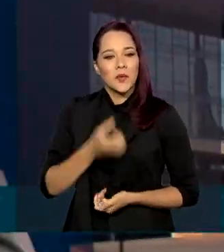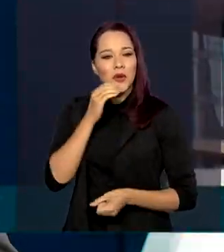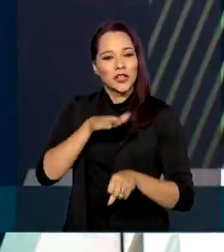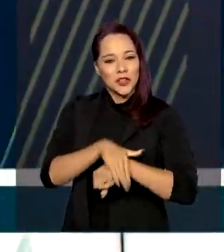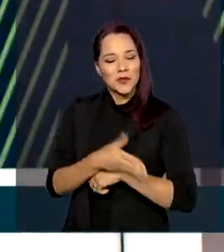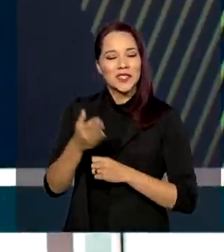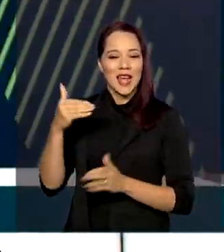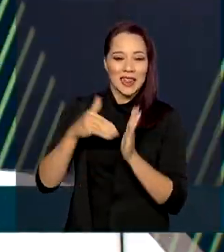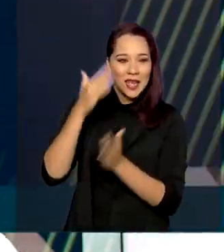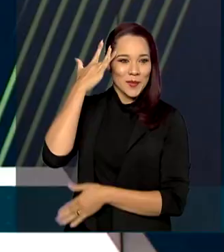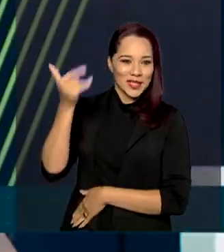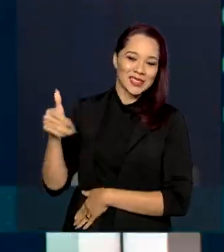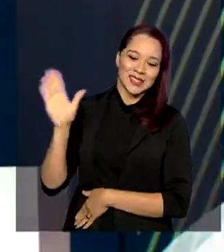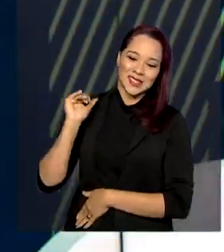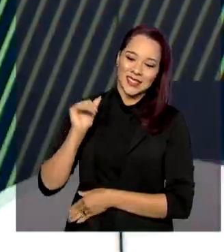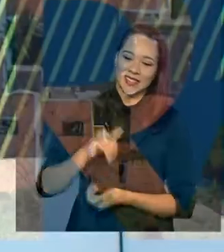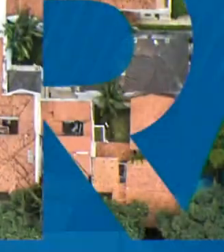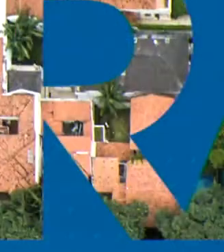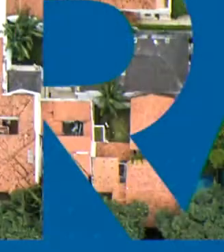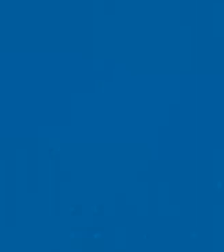Uma boa noite para você e até amanhã.